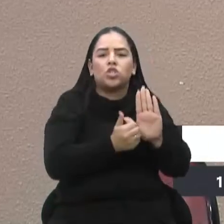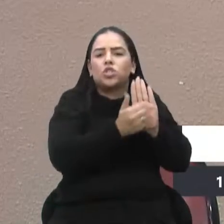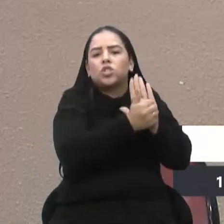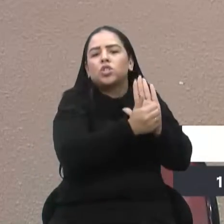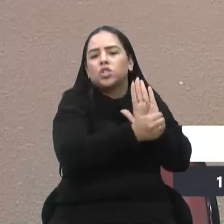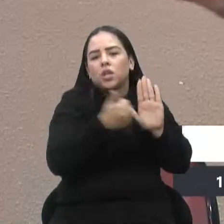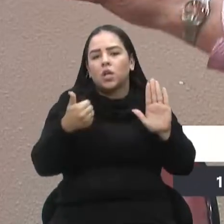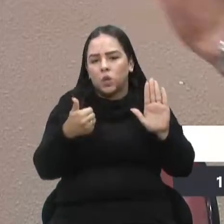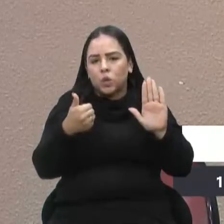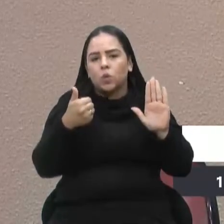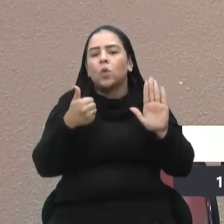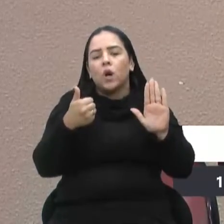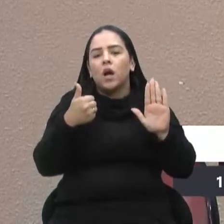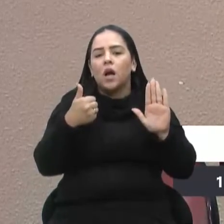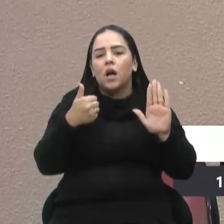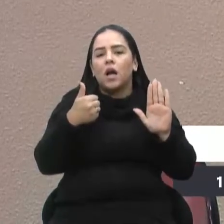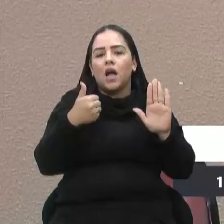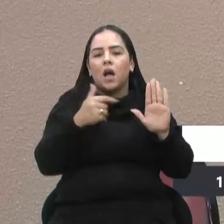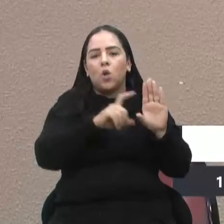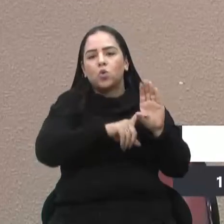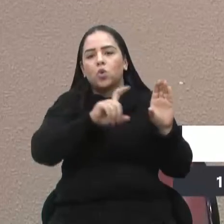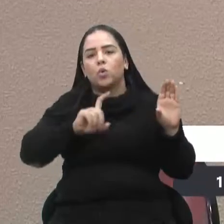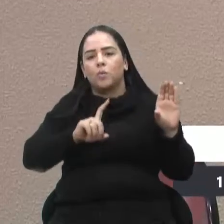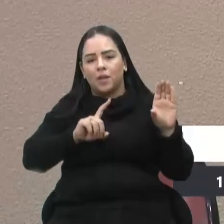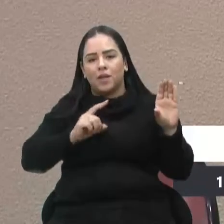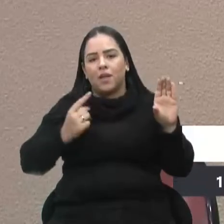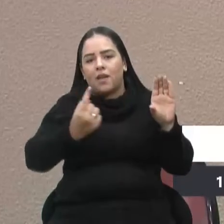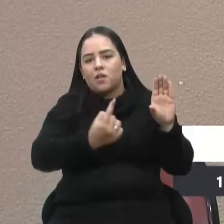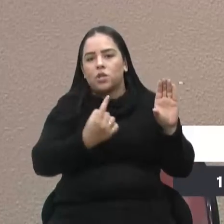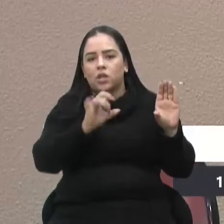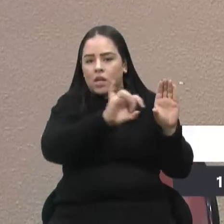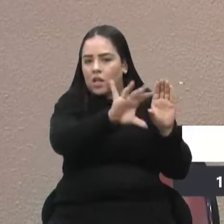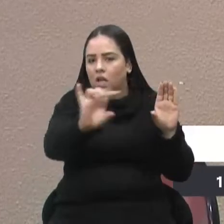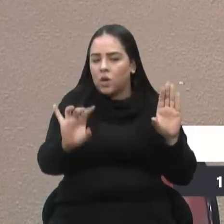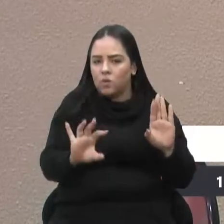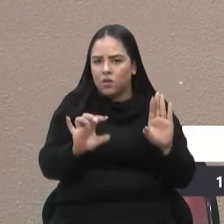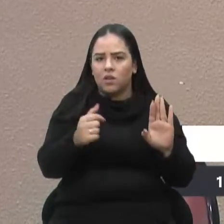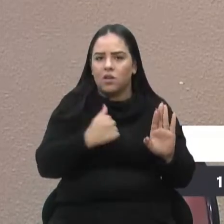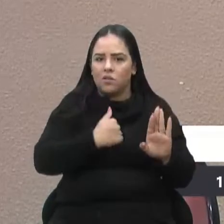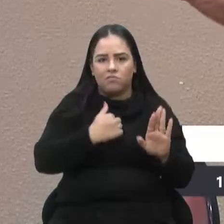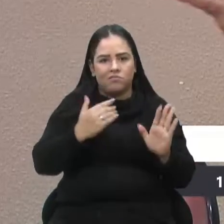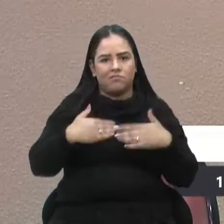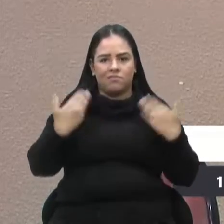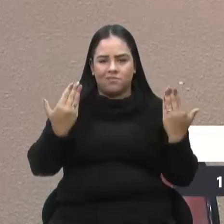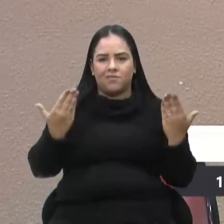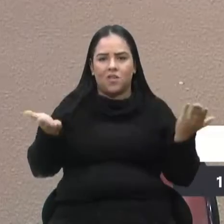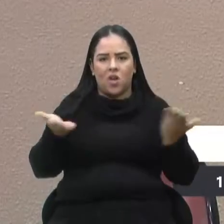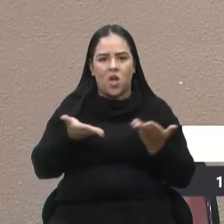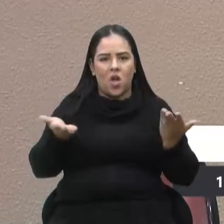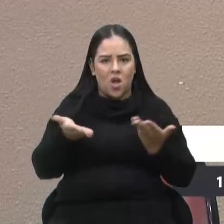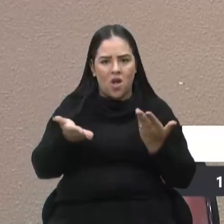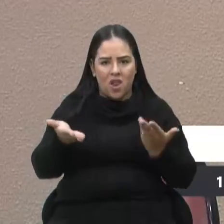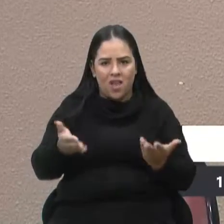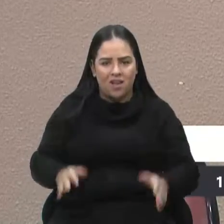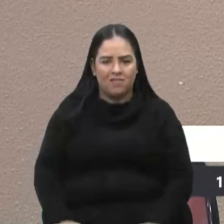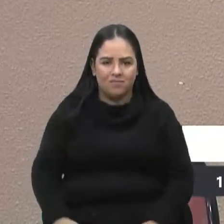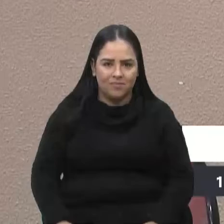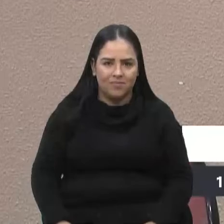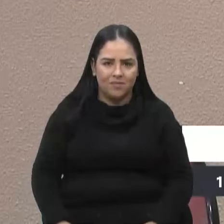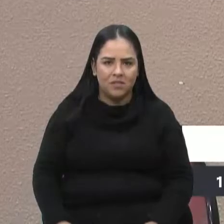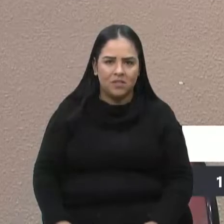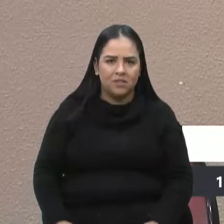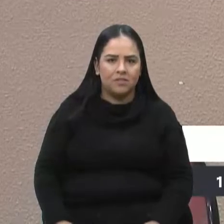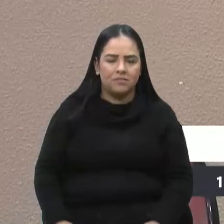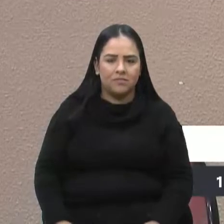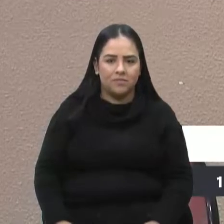Tem autonomia, prerrogativa. Agora eu me sinto ridículo. Ser líder do governo nessa situação. Nessa